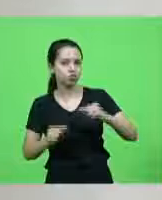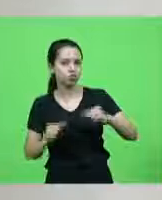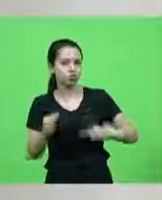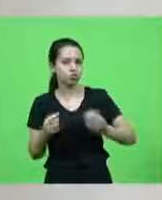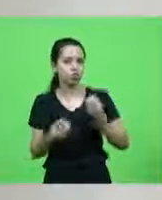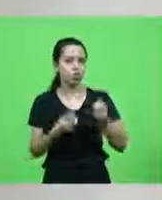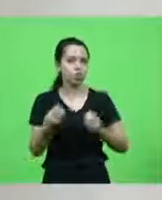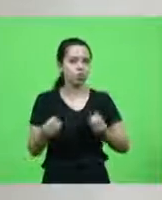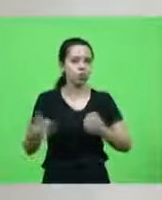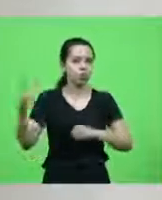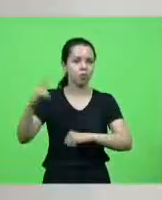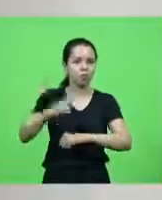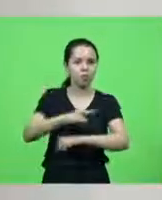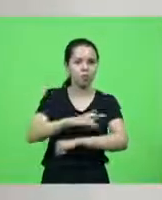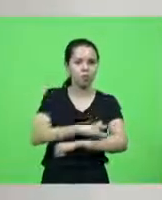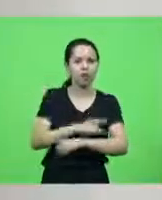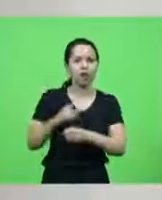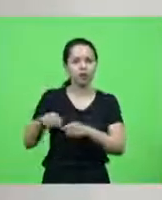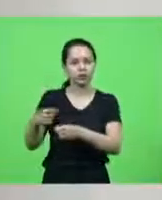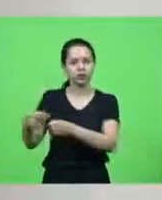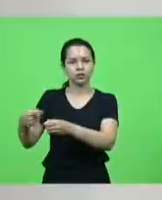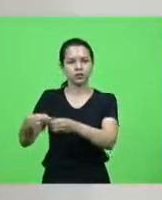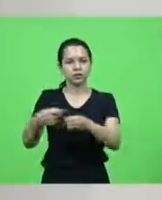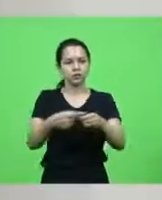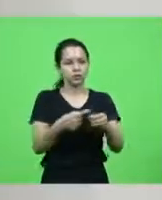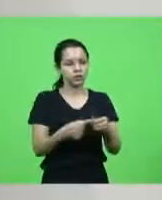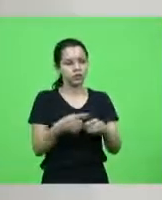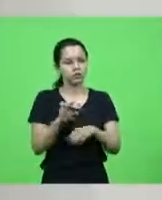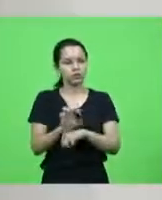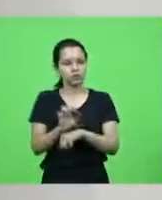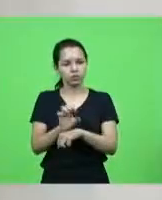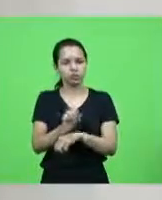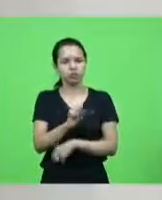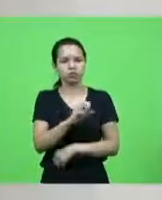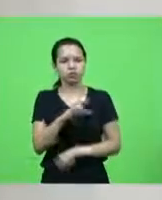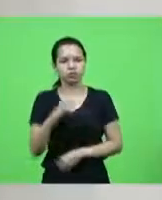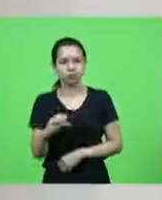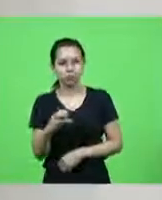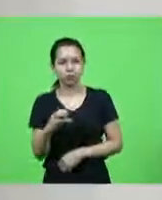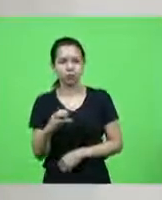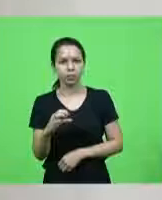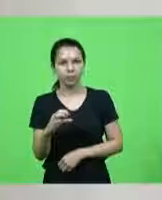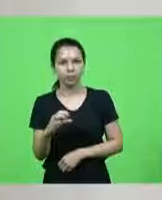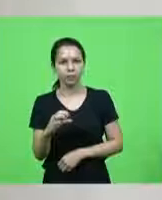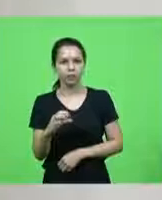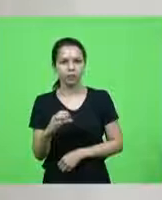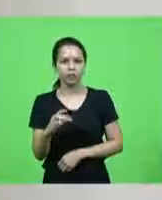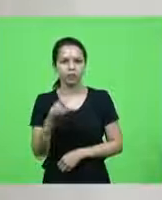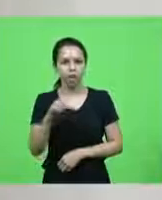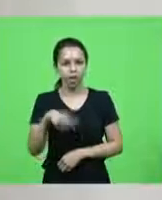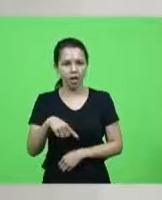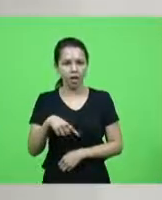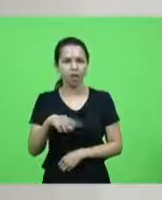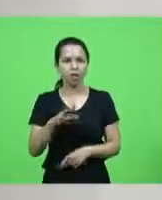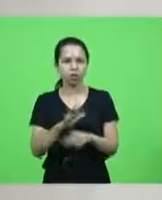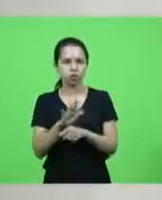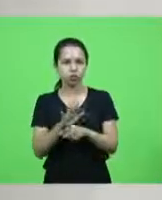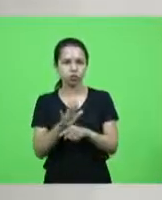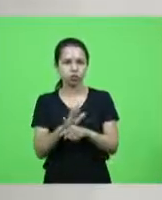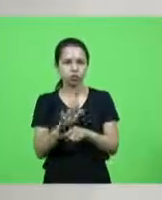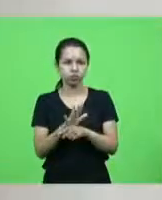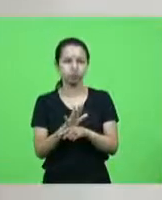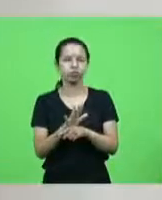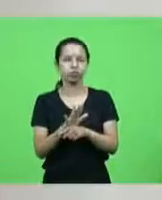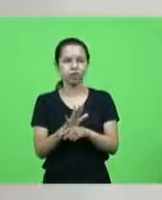aeroporto são as cidades e é o estado de Santa Catarina é uma contribuição uma crítica mas uma crítica que